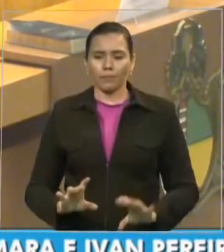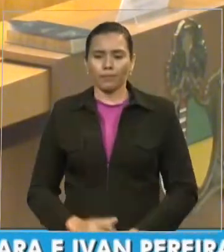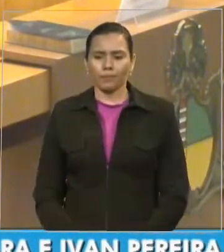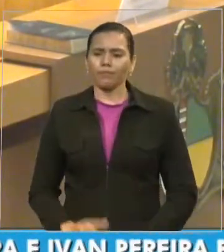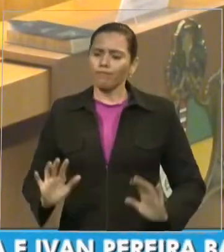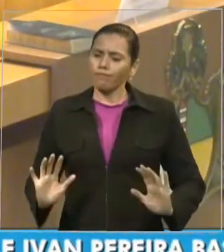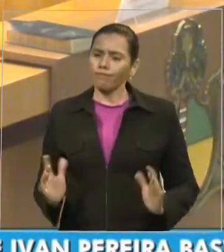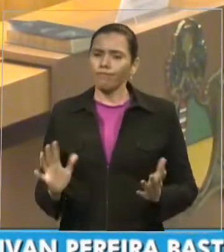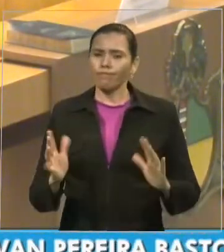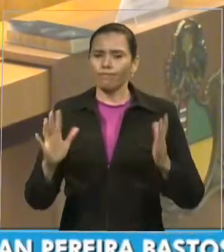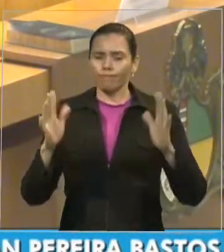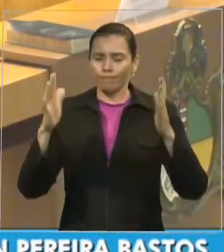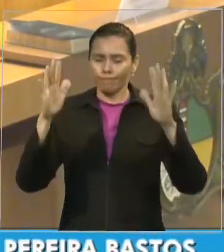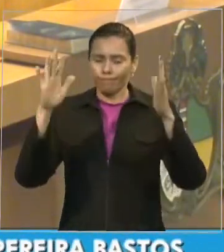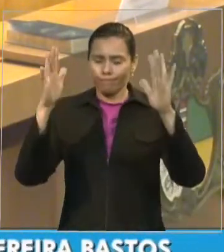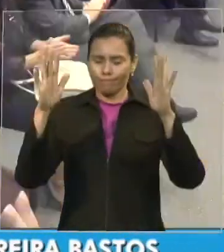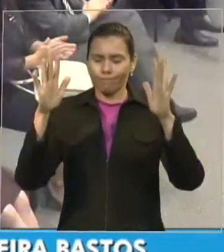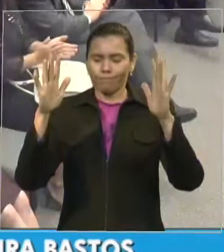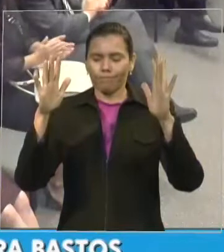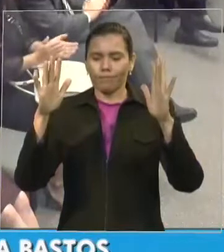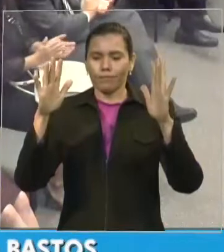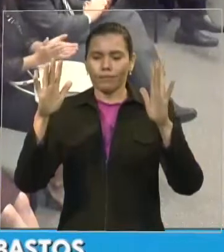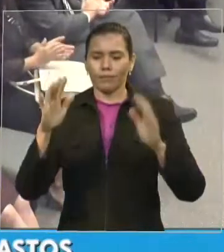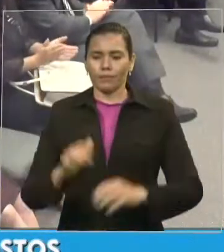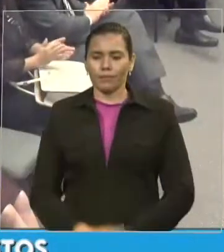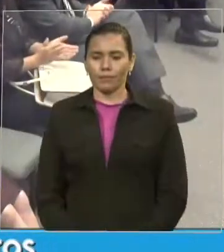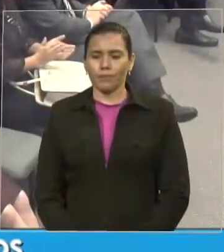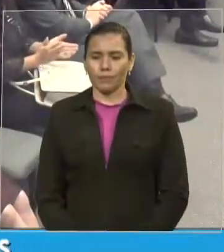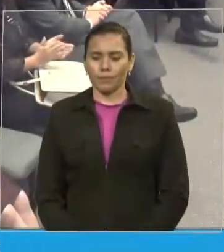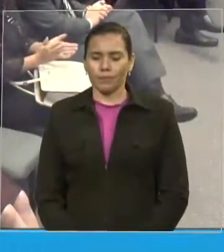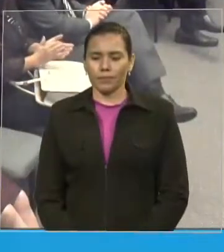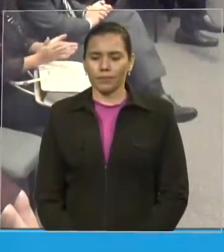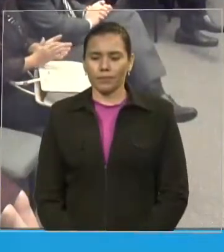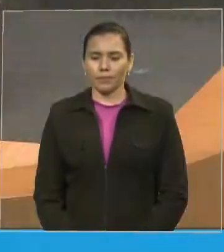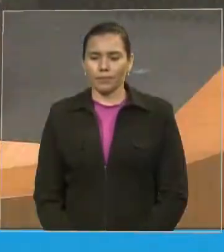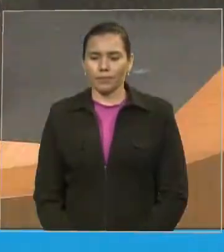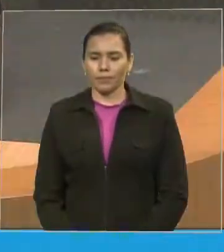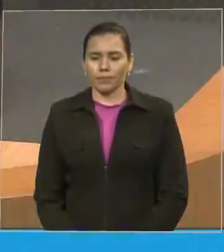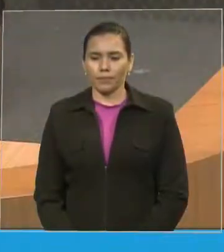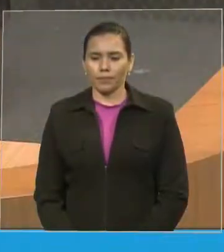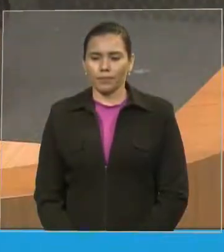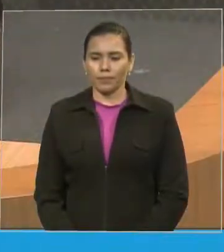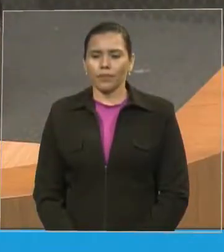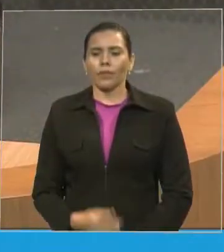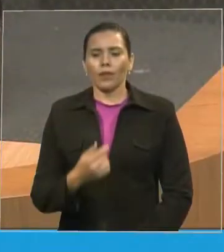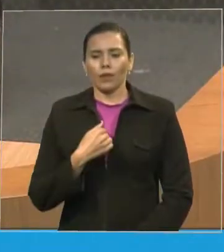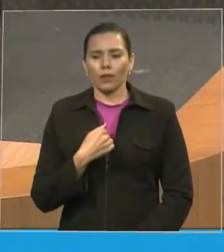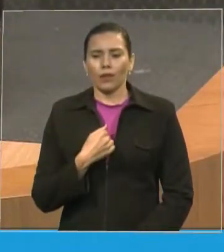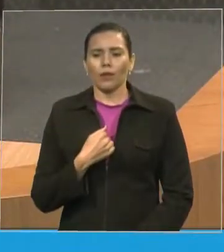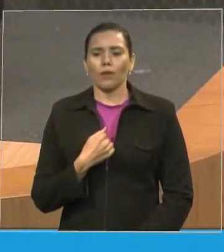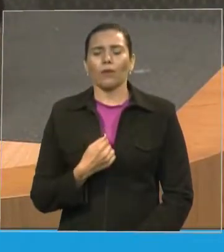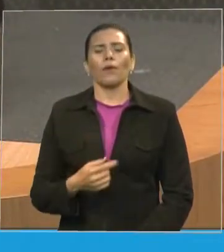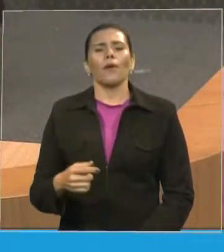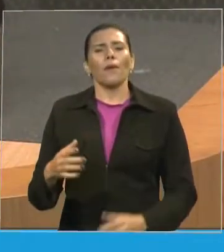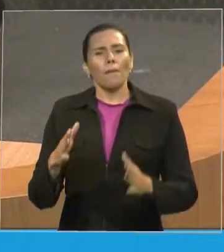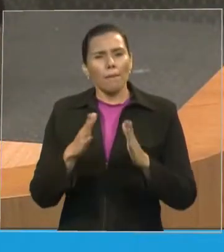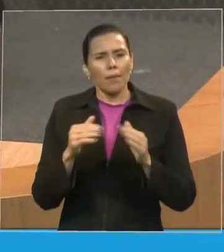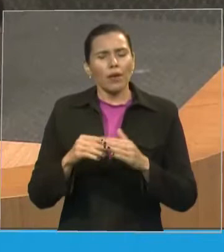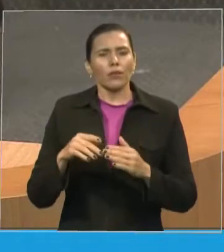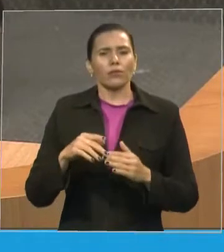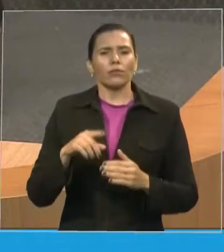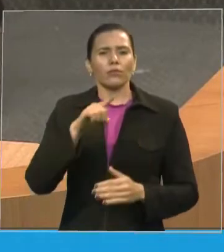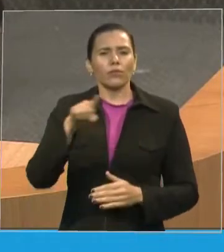estão é nesse lugar e se não for muitos que puderem digam comigo Deus